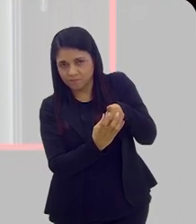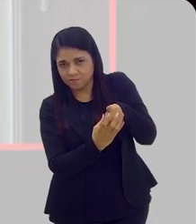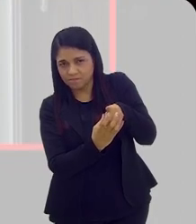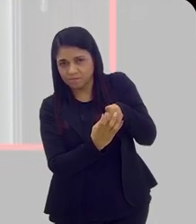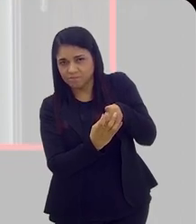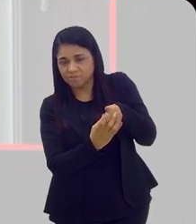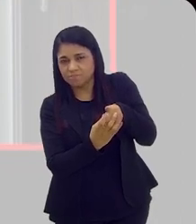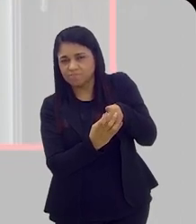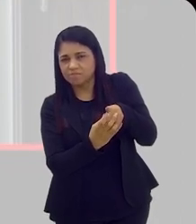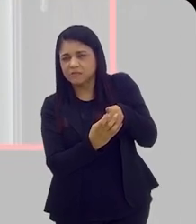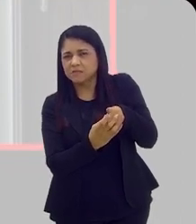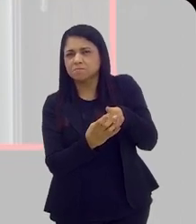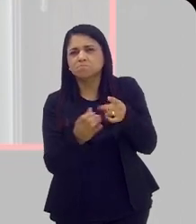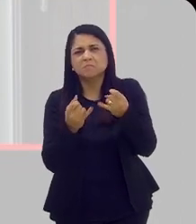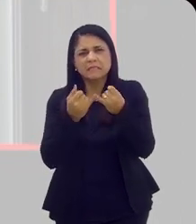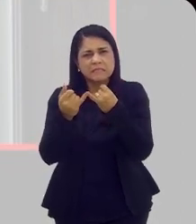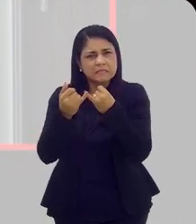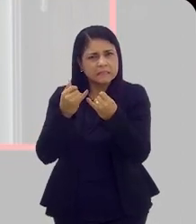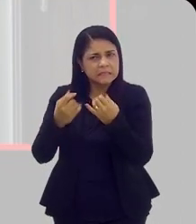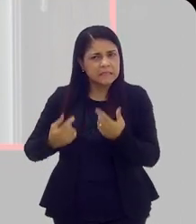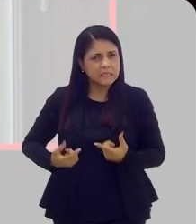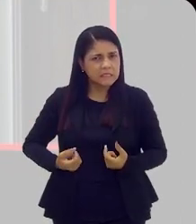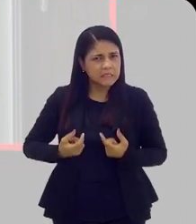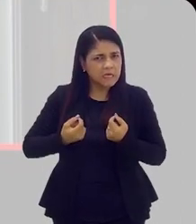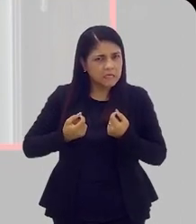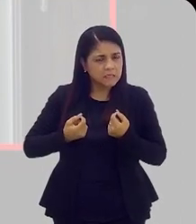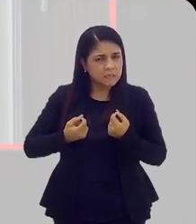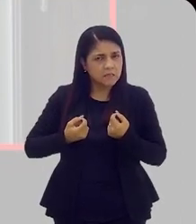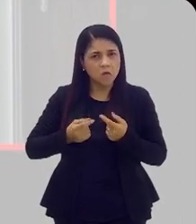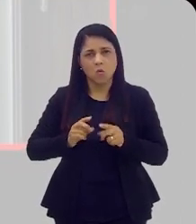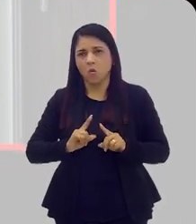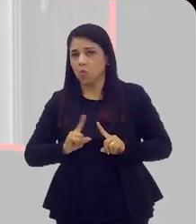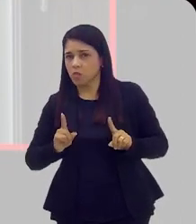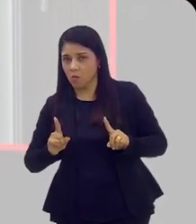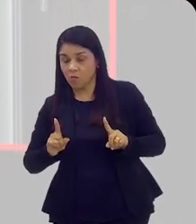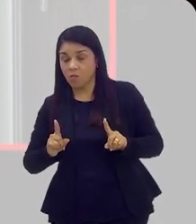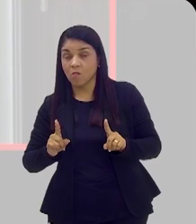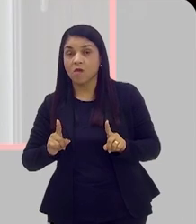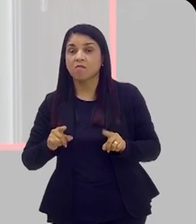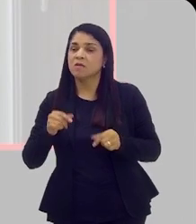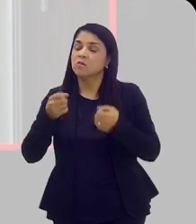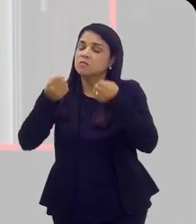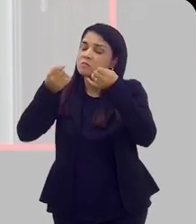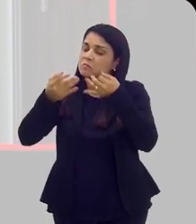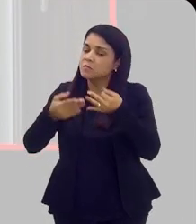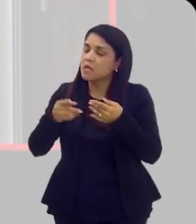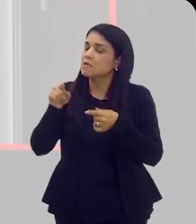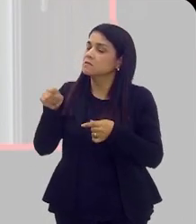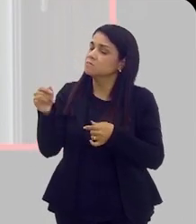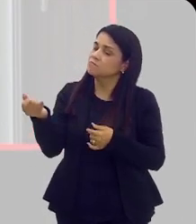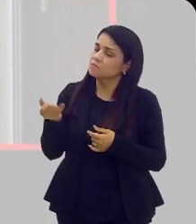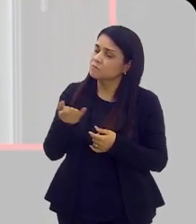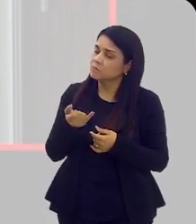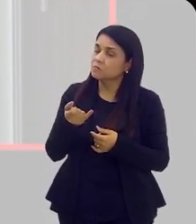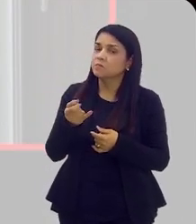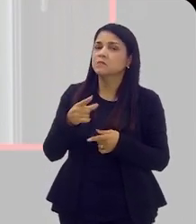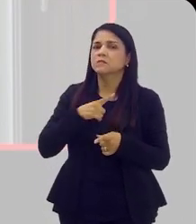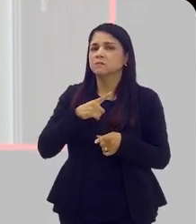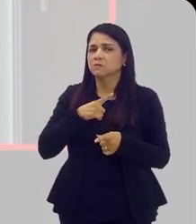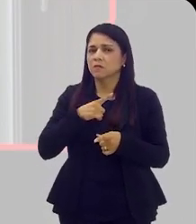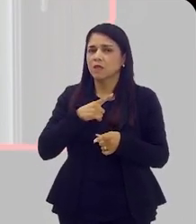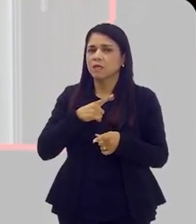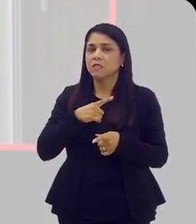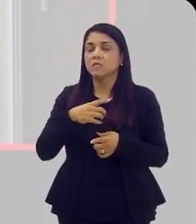Esses sintomas são semelhantes sendo câncer ou não, mas eu queria que o senhor me dissesse se